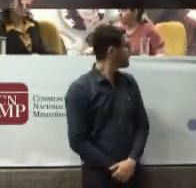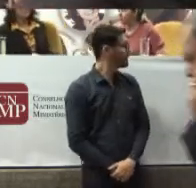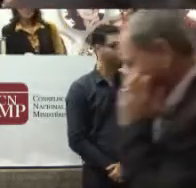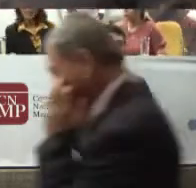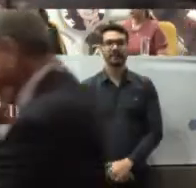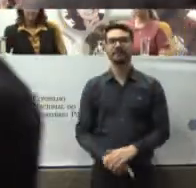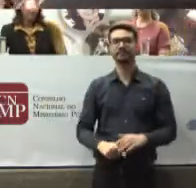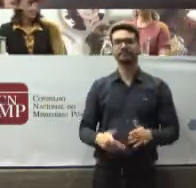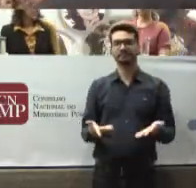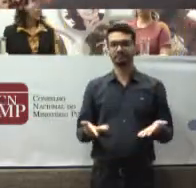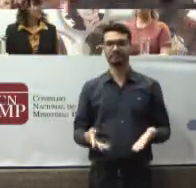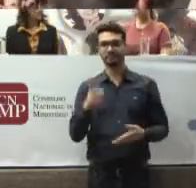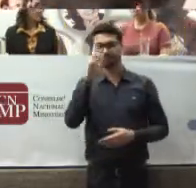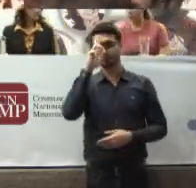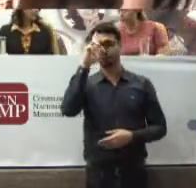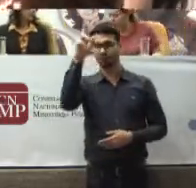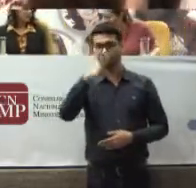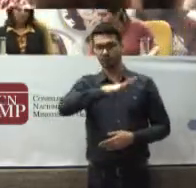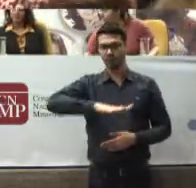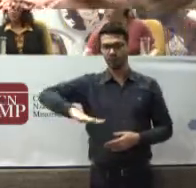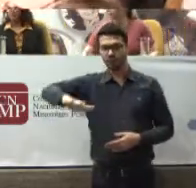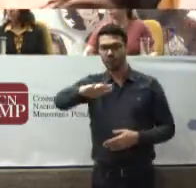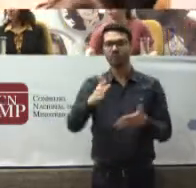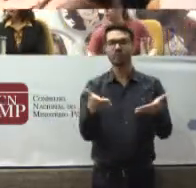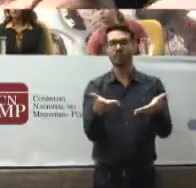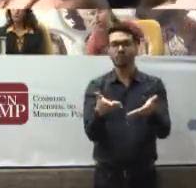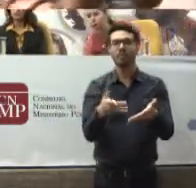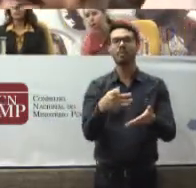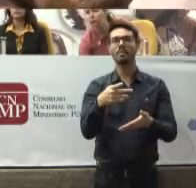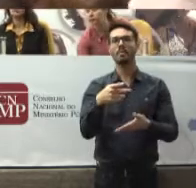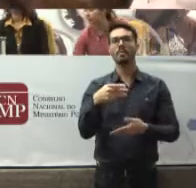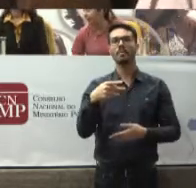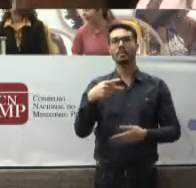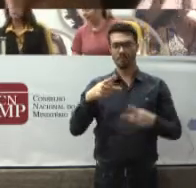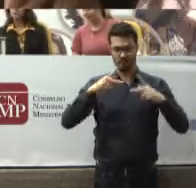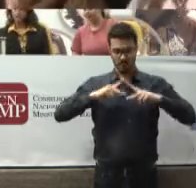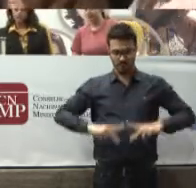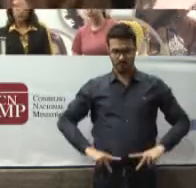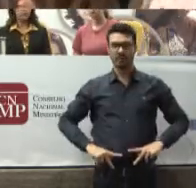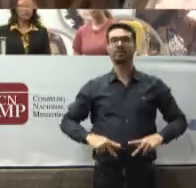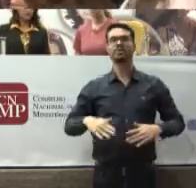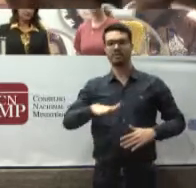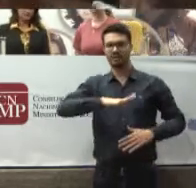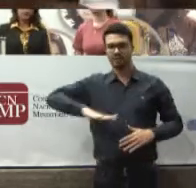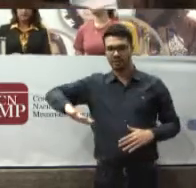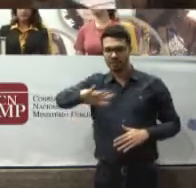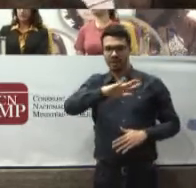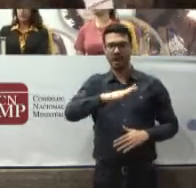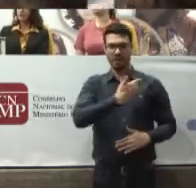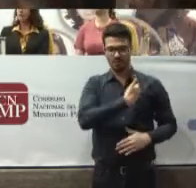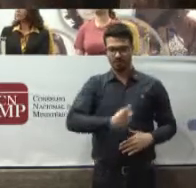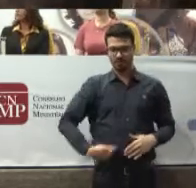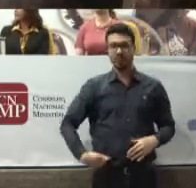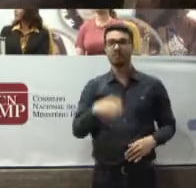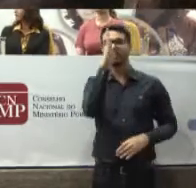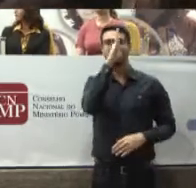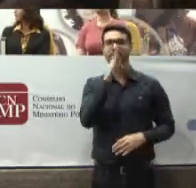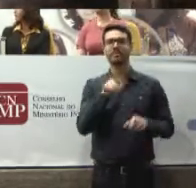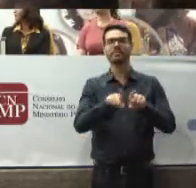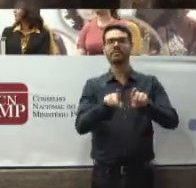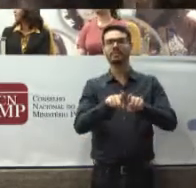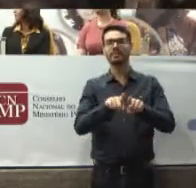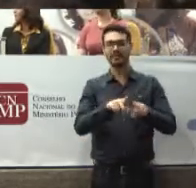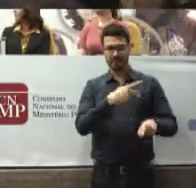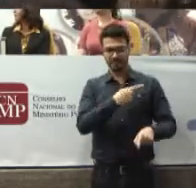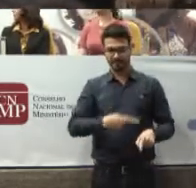Senhoras e senhores, ouviremos as palavras de sua excelência Procuradora-Geral da República do Brasil E presidente do Conselho Nacional do Ministério